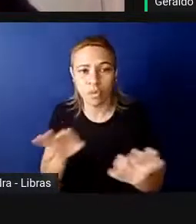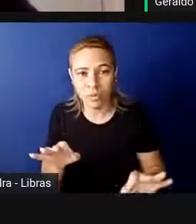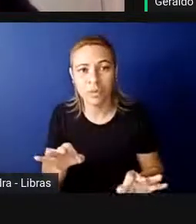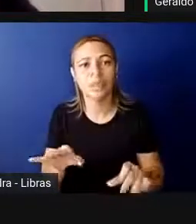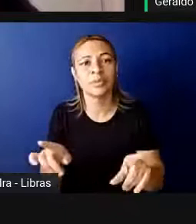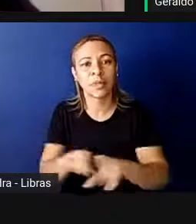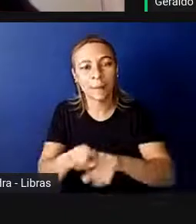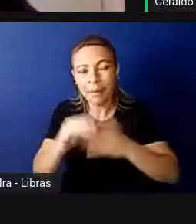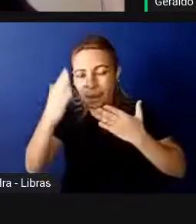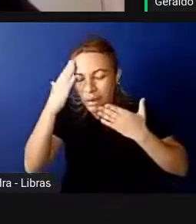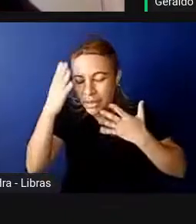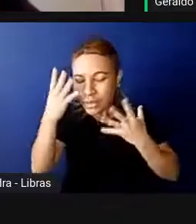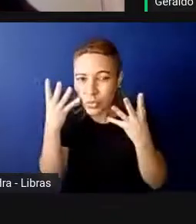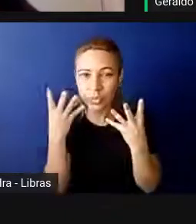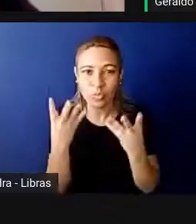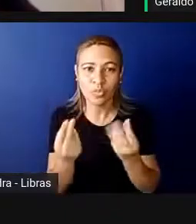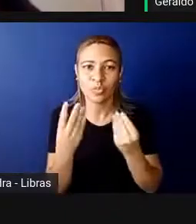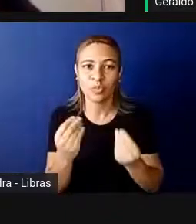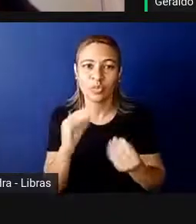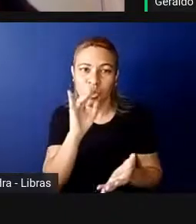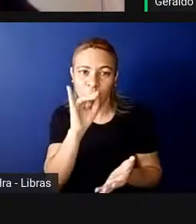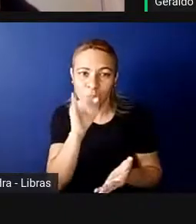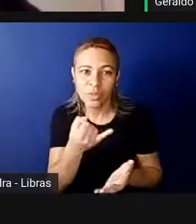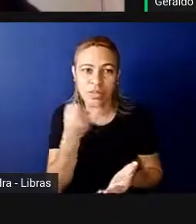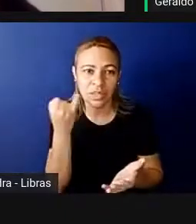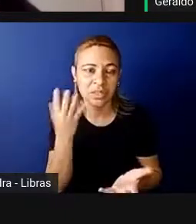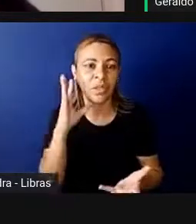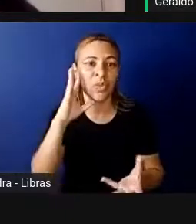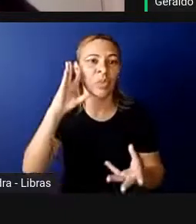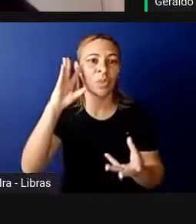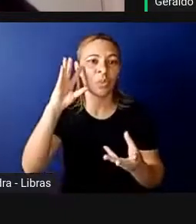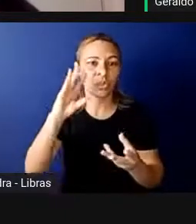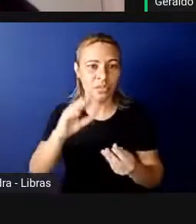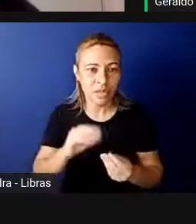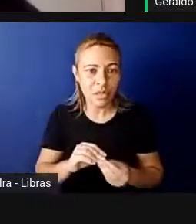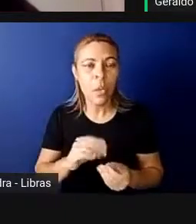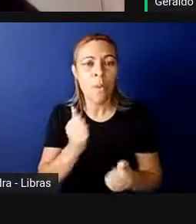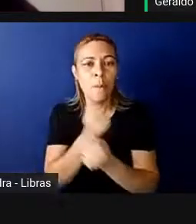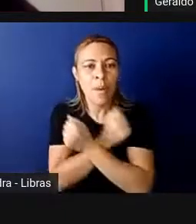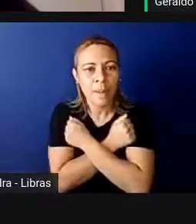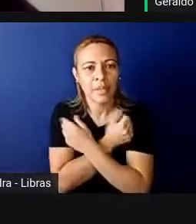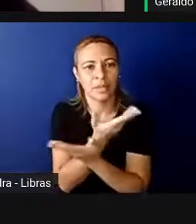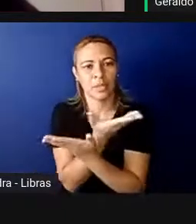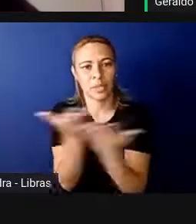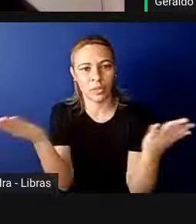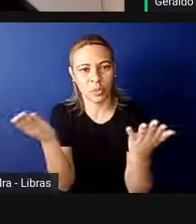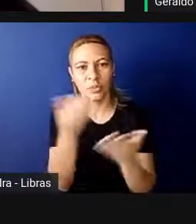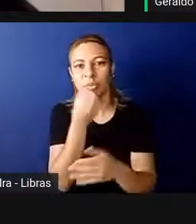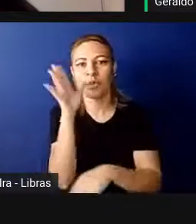oportunidade, aproveito para fazer minhas considerações finais, mandando um abraço para todos. Boa tarde.